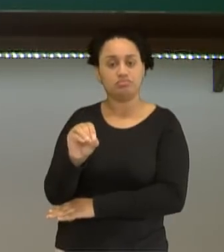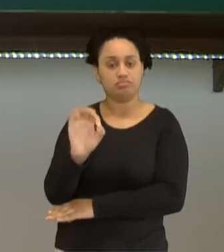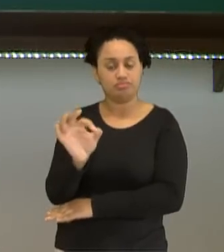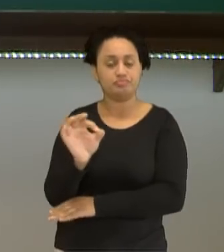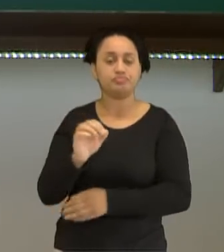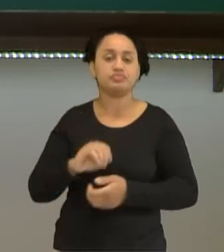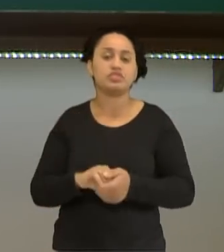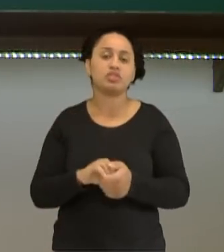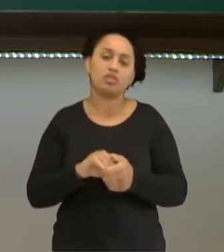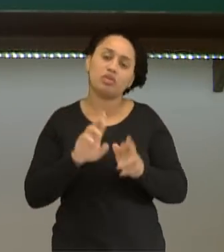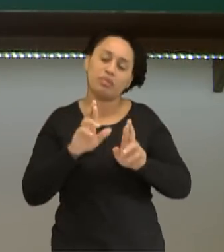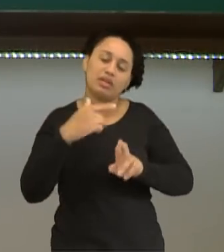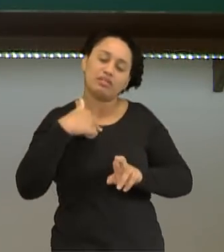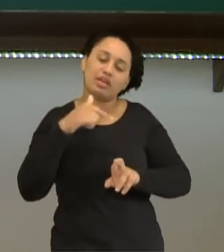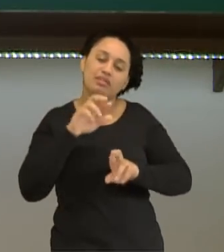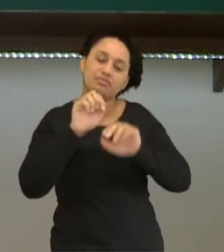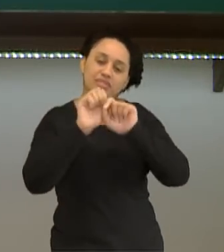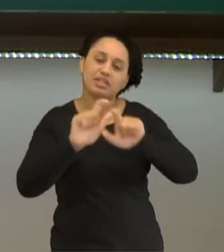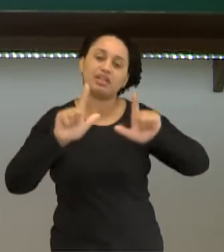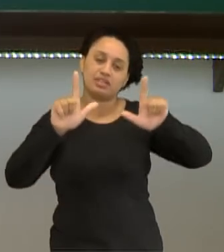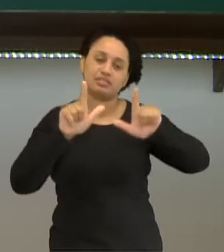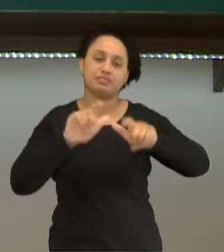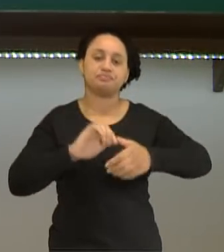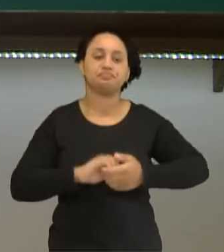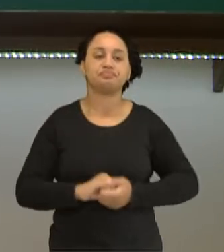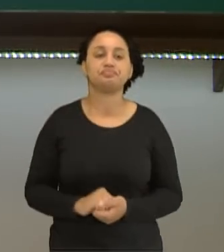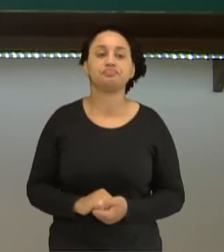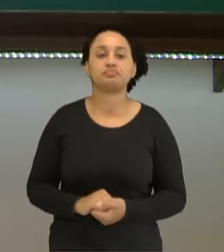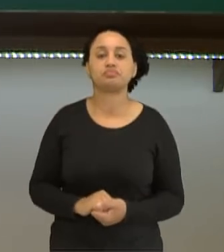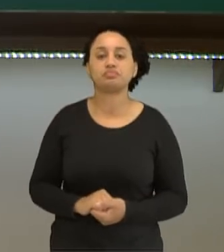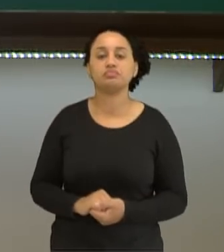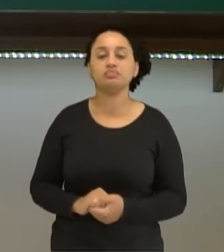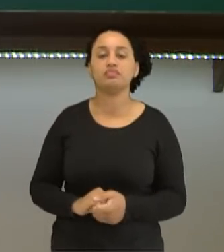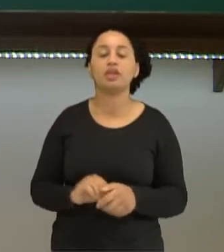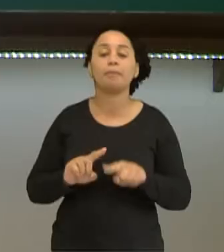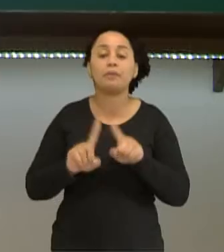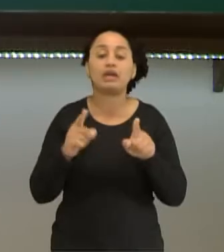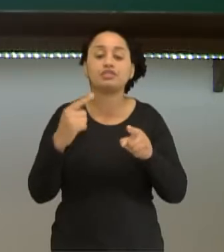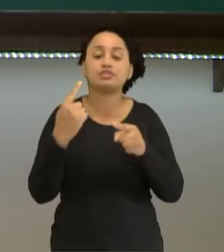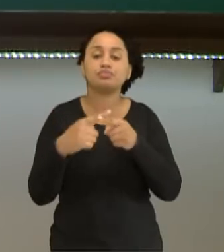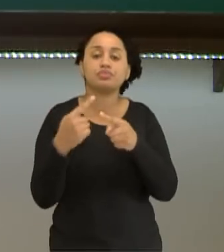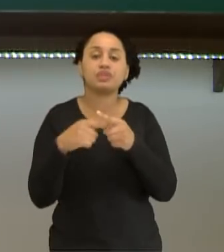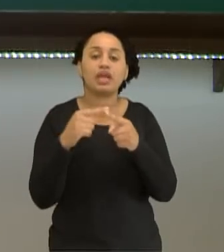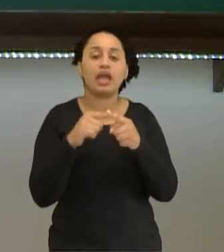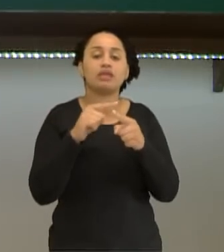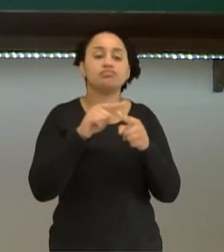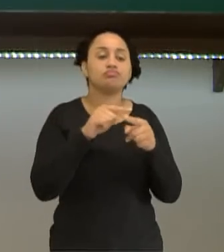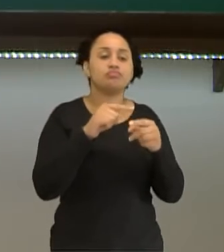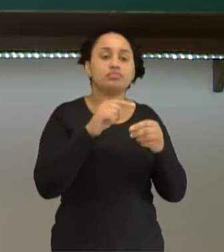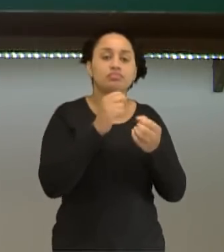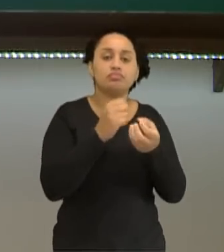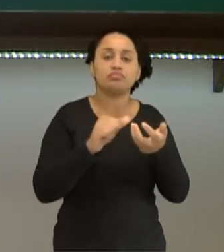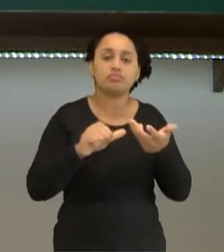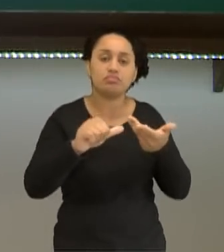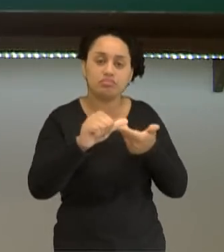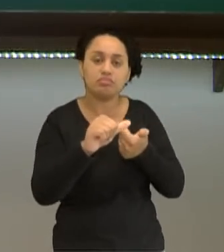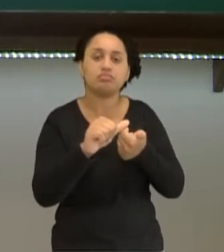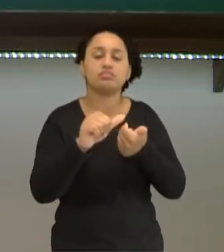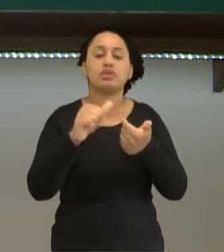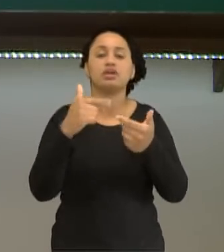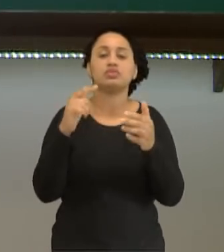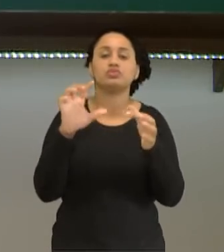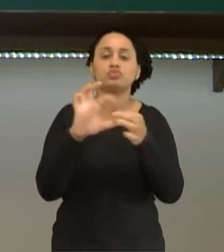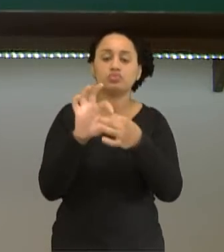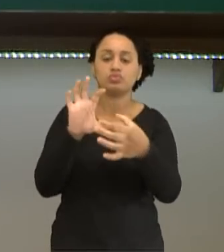Beleza? Espero ter respondido essa questão. Mas vamos lá. Por que os elementos se unem? Quando é que eles se unem? Primeiro, nós precisamos